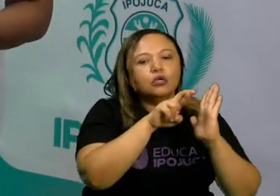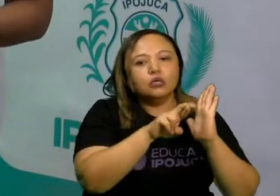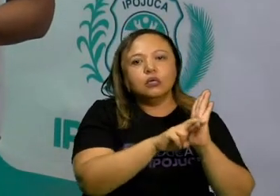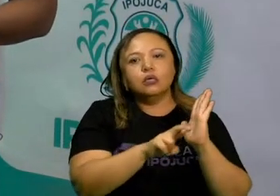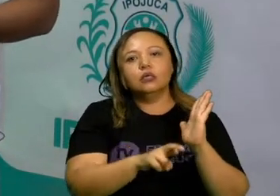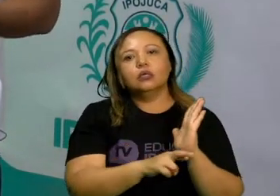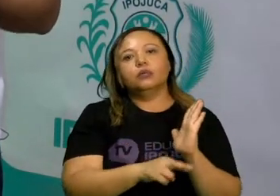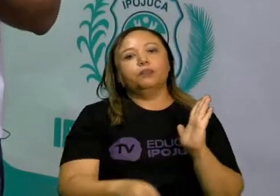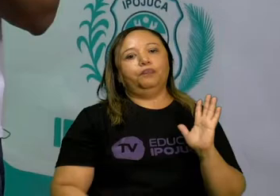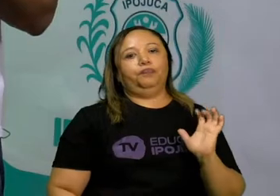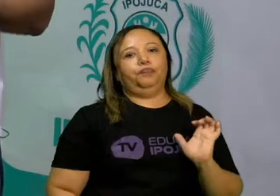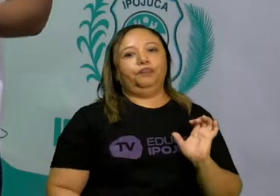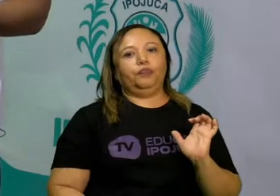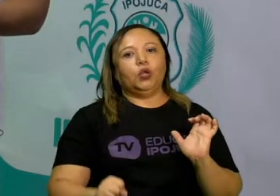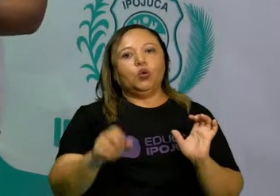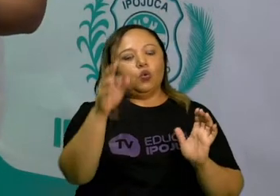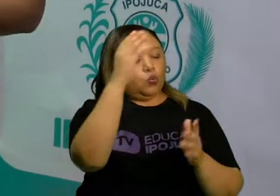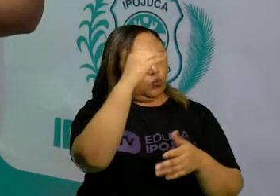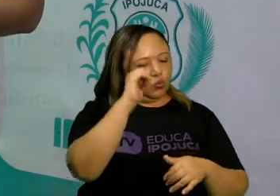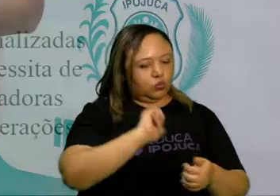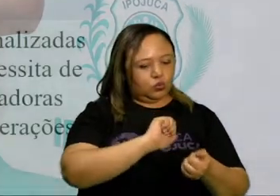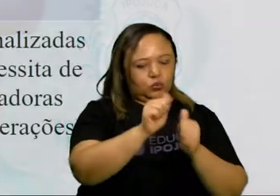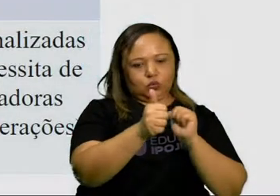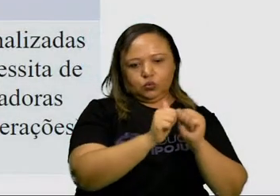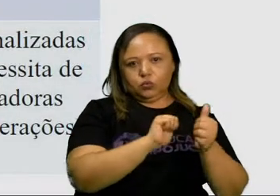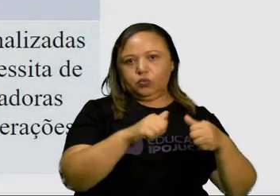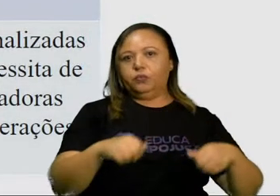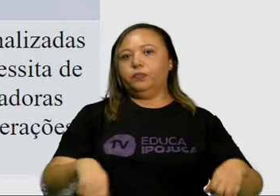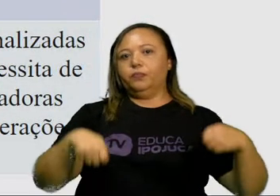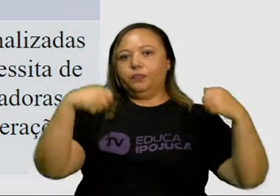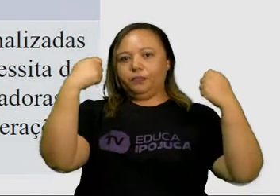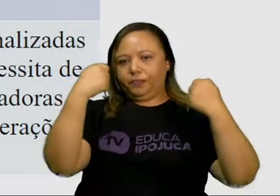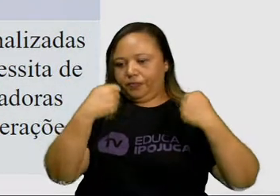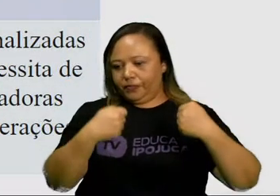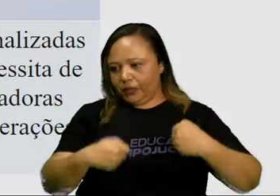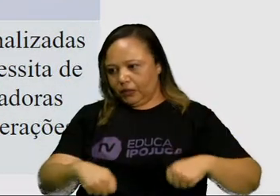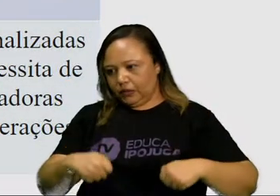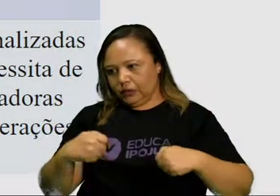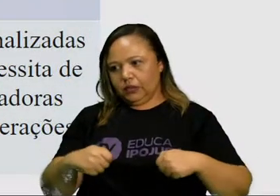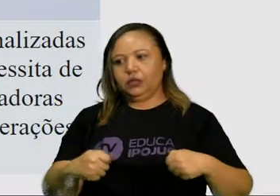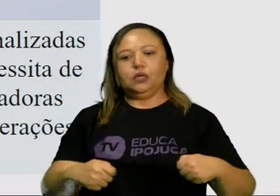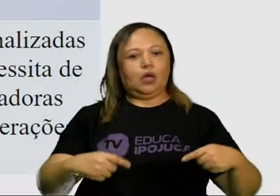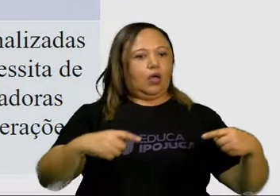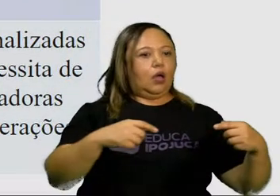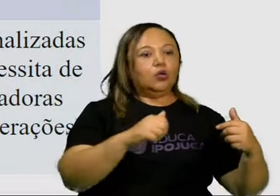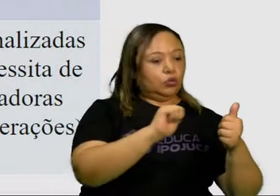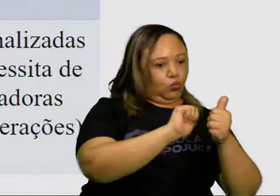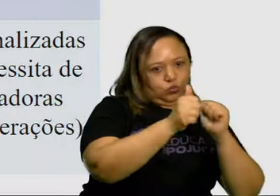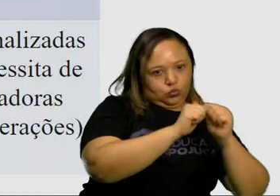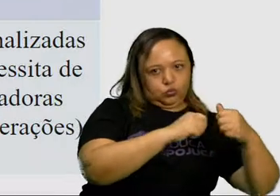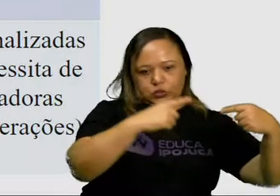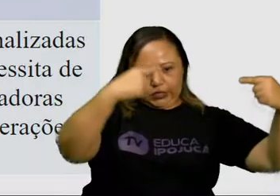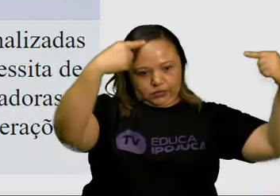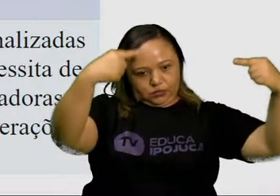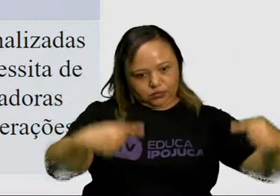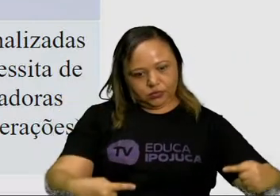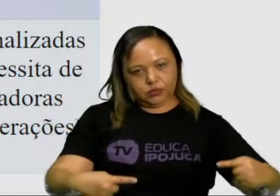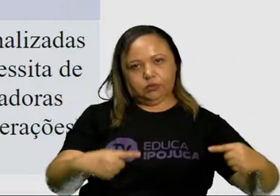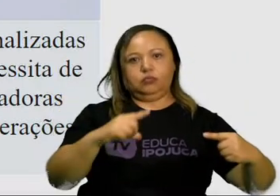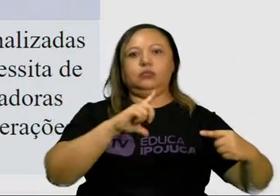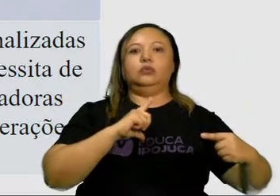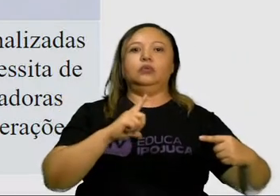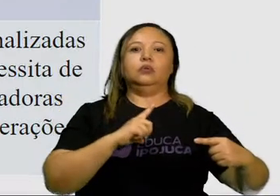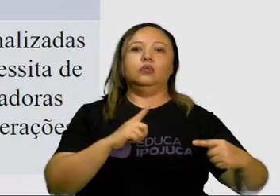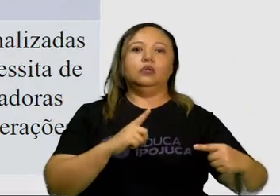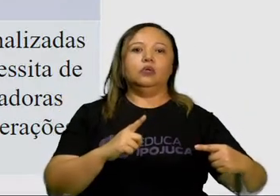Sendo assim, o jogo, ele presume competição, as sistemáticas e também não